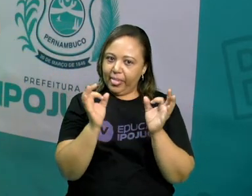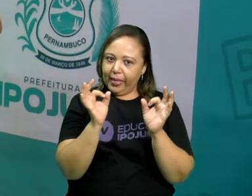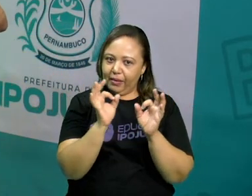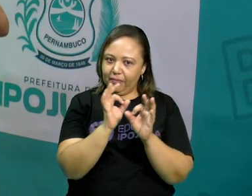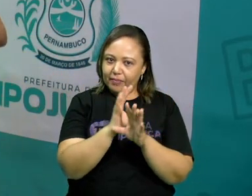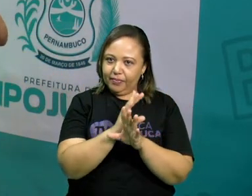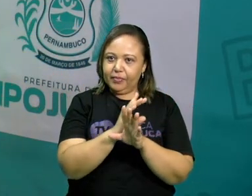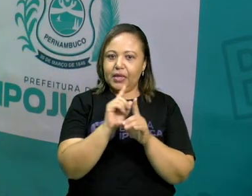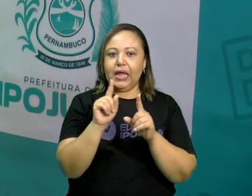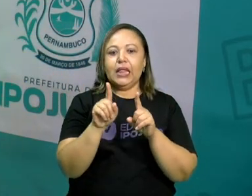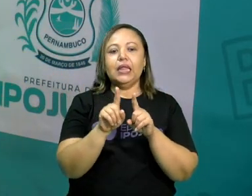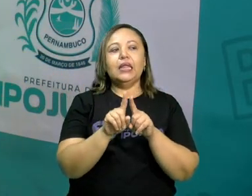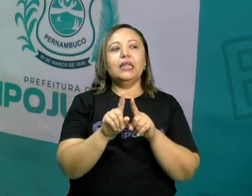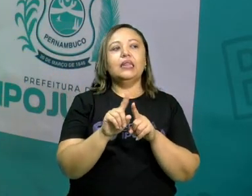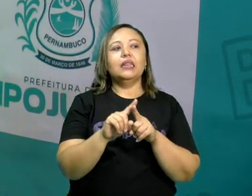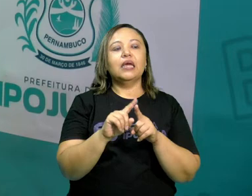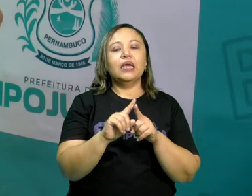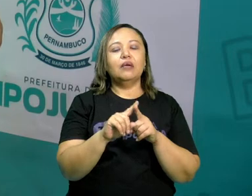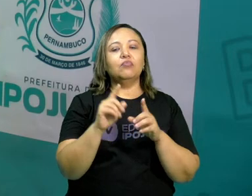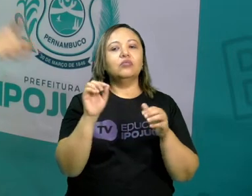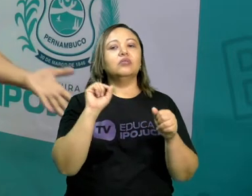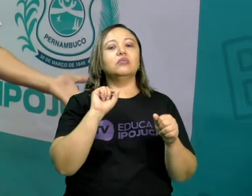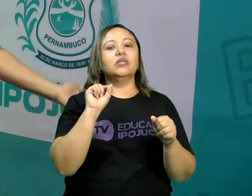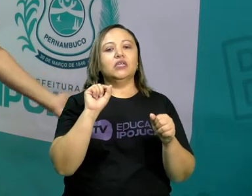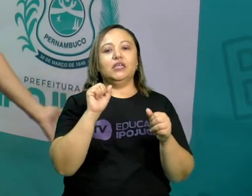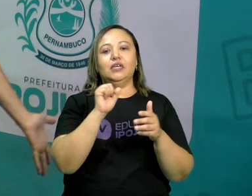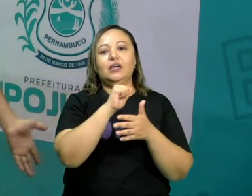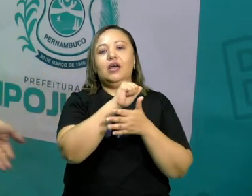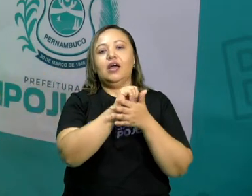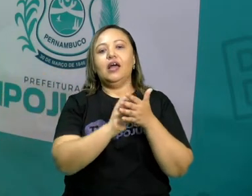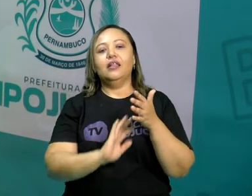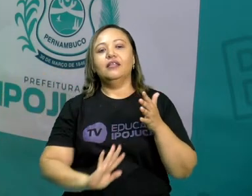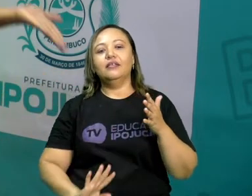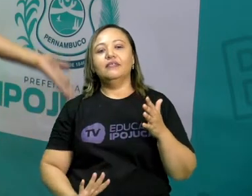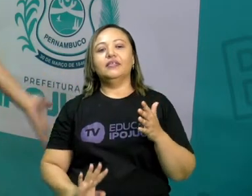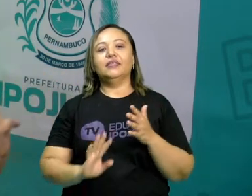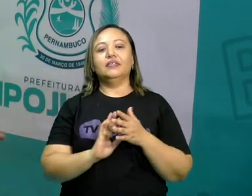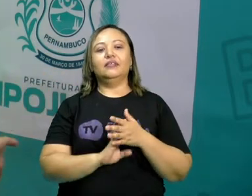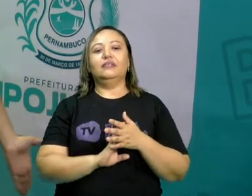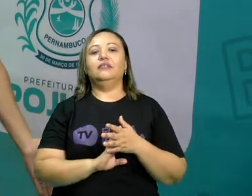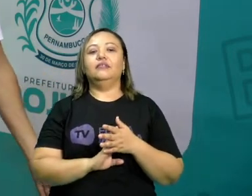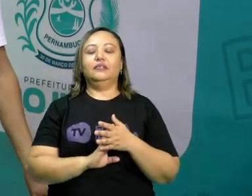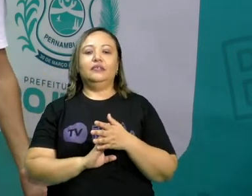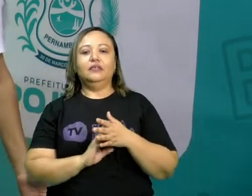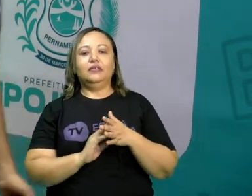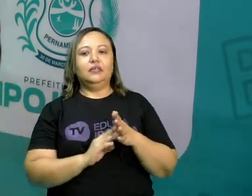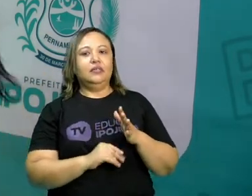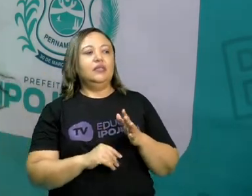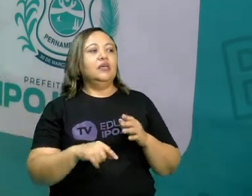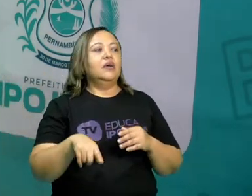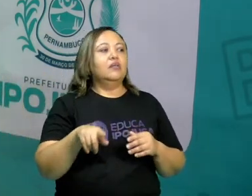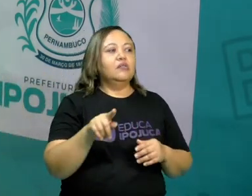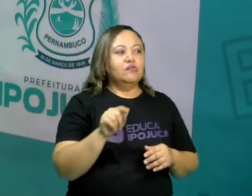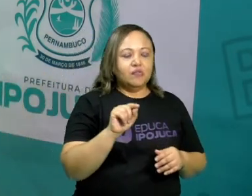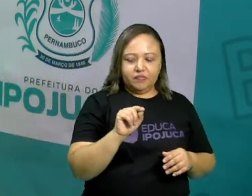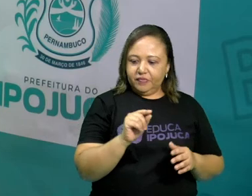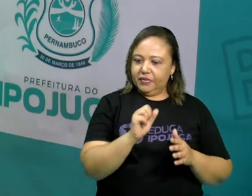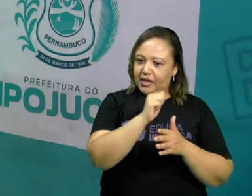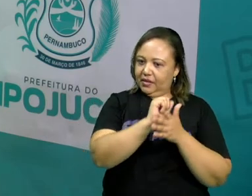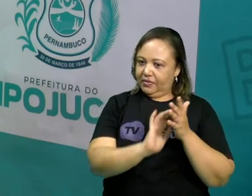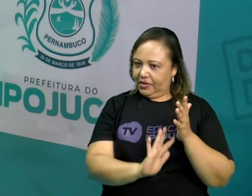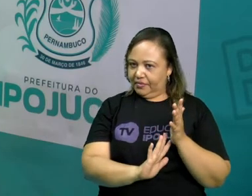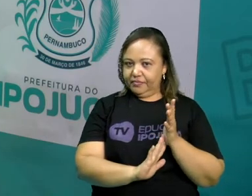nós temos um desafio que eu espero que vocês estejam fazendo e mostrando às professoras de vocês. Vamos ver?